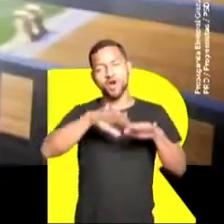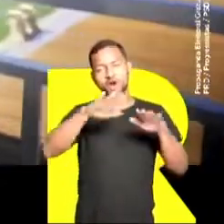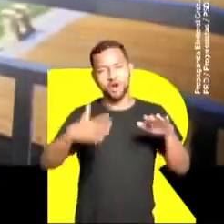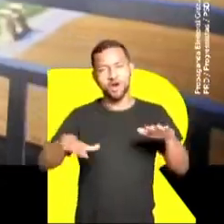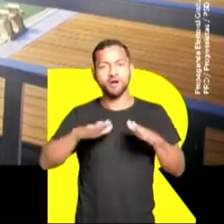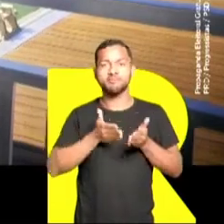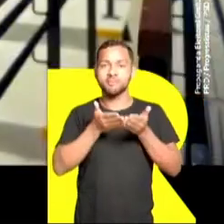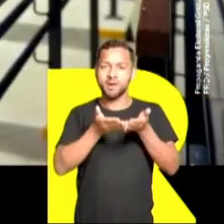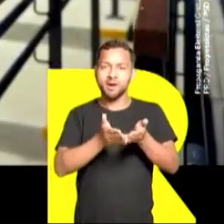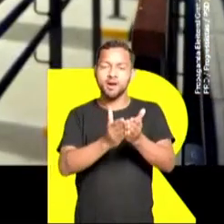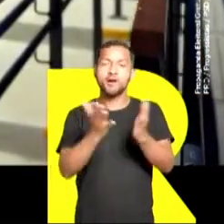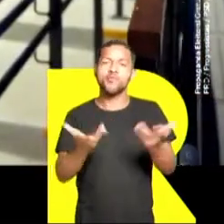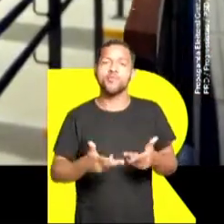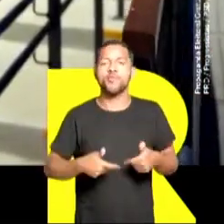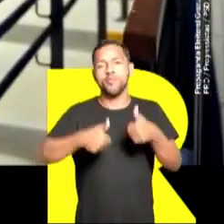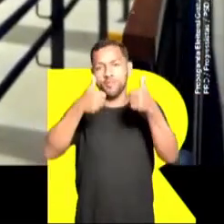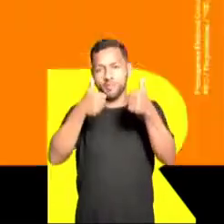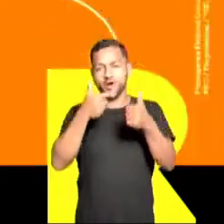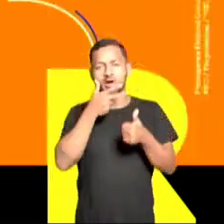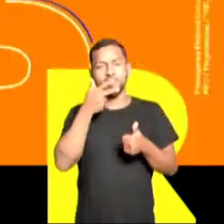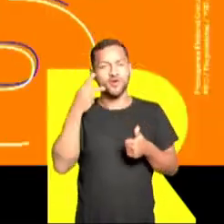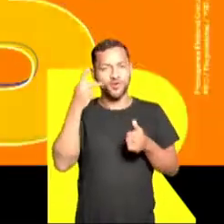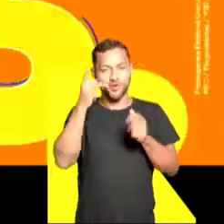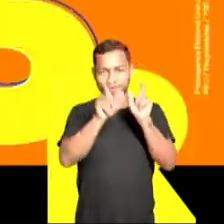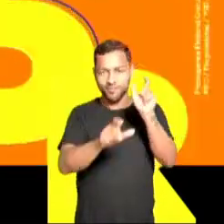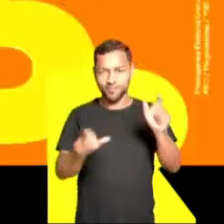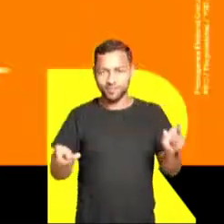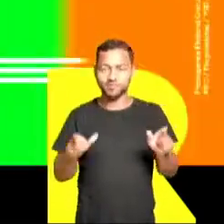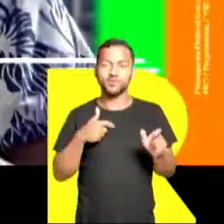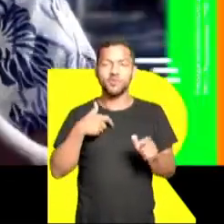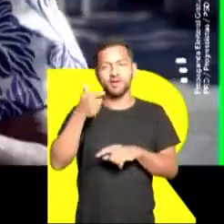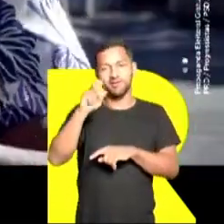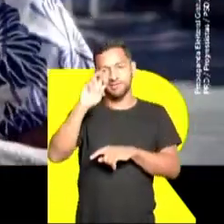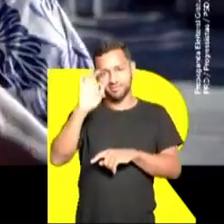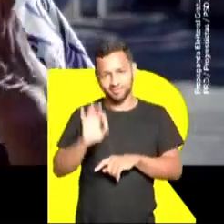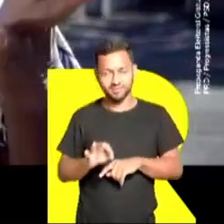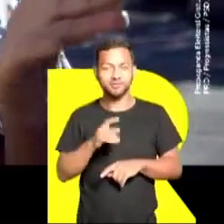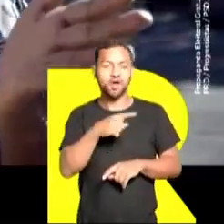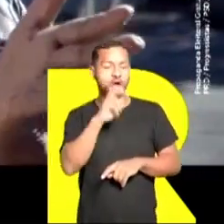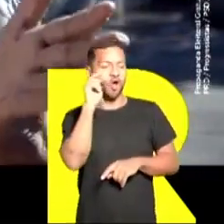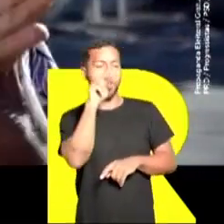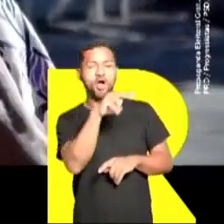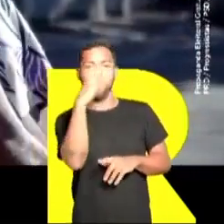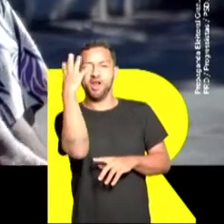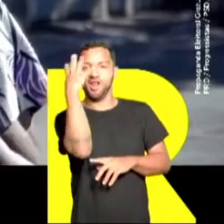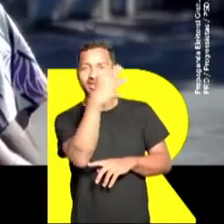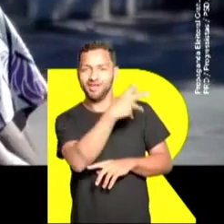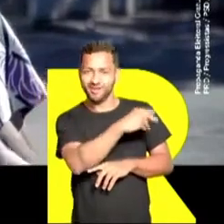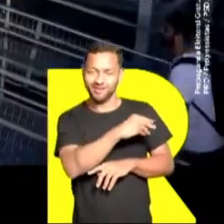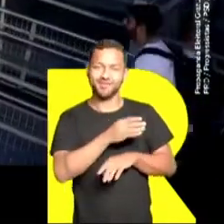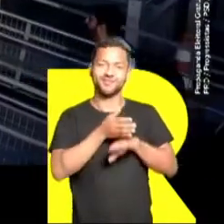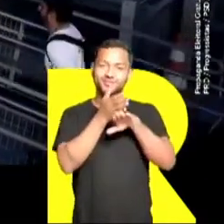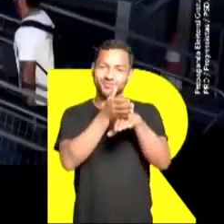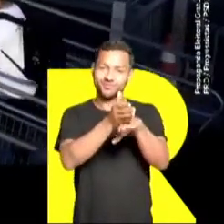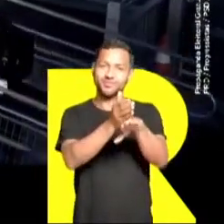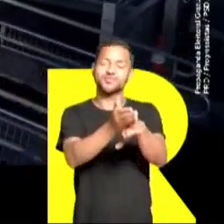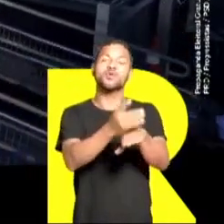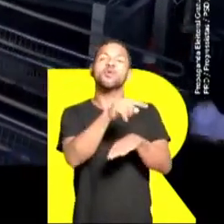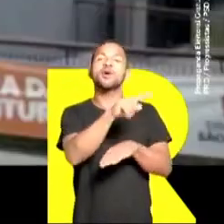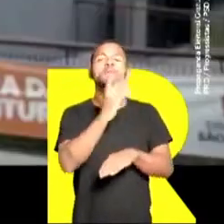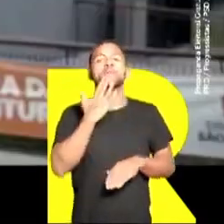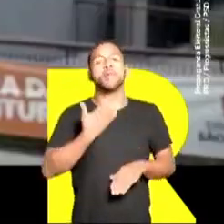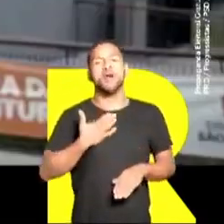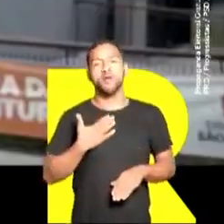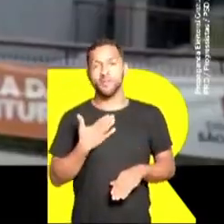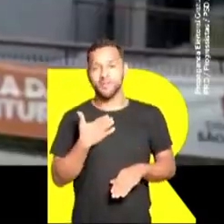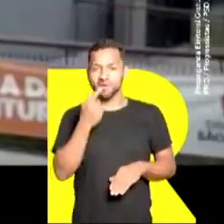represas para melhorar a qualidade de vida das pessoas. Olha aí que coisa mais linda esse transporte em 12 anos. Para mim,